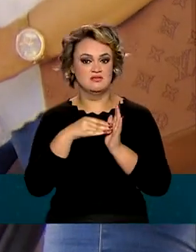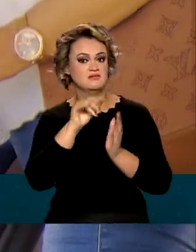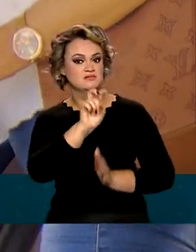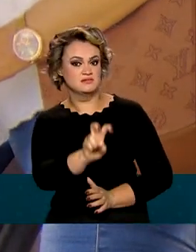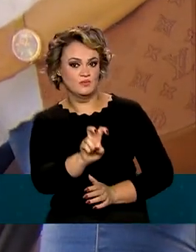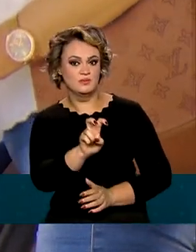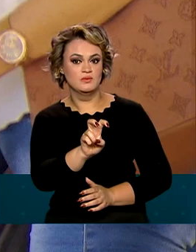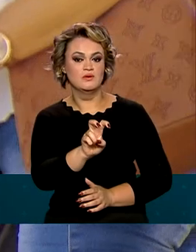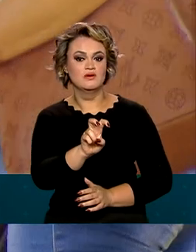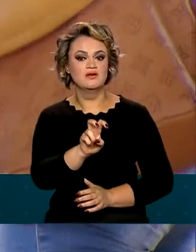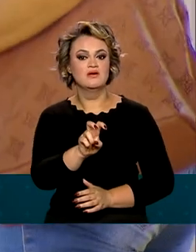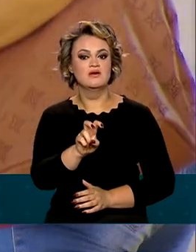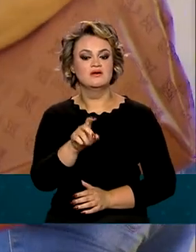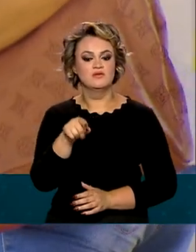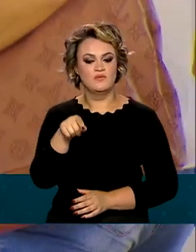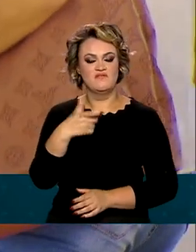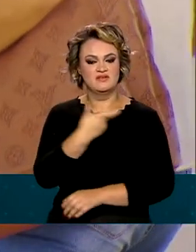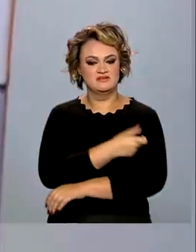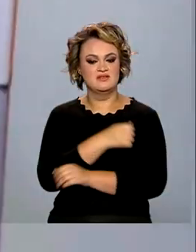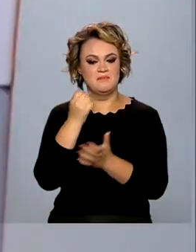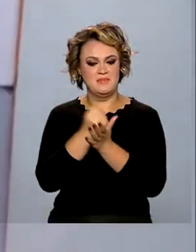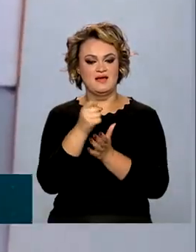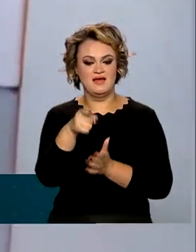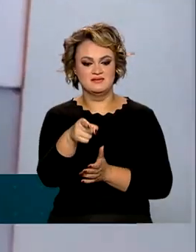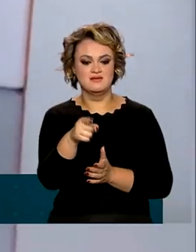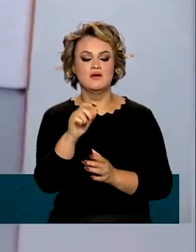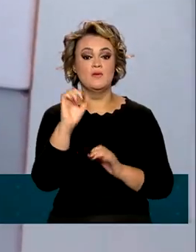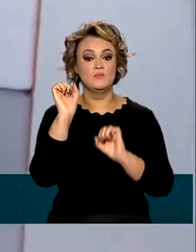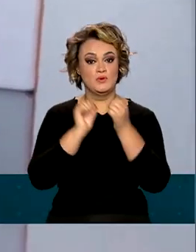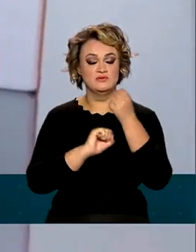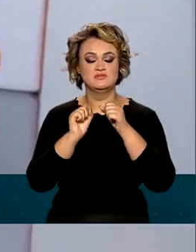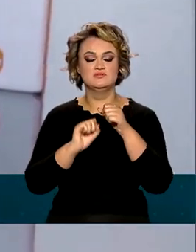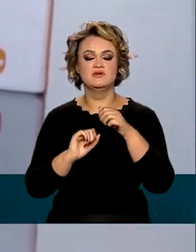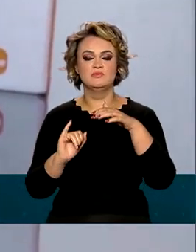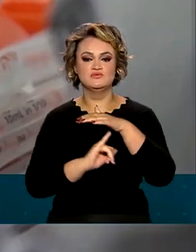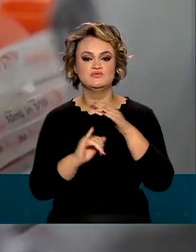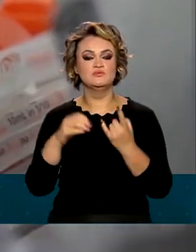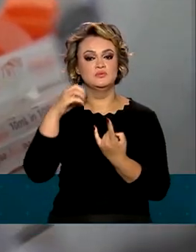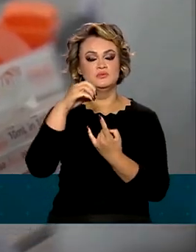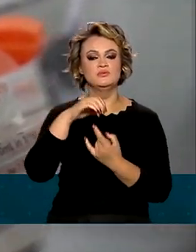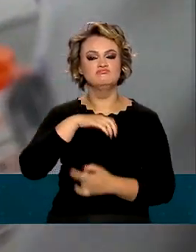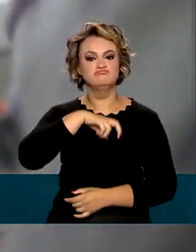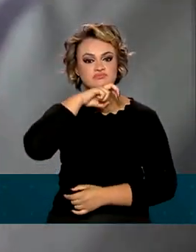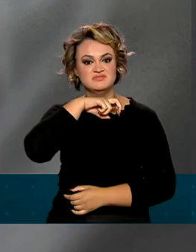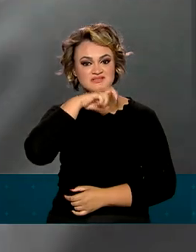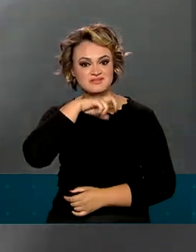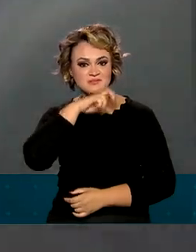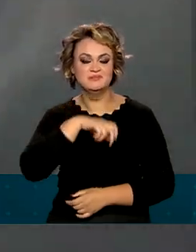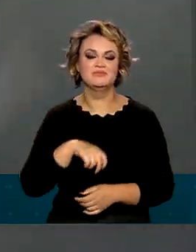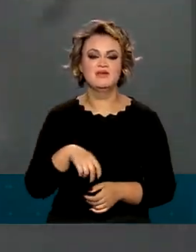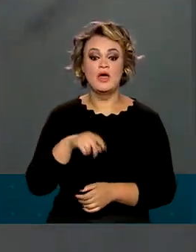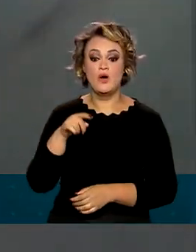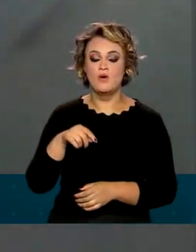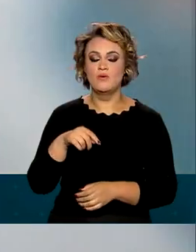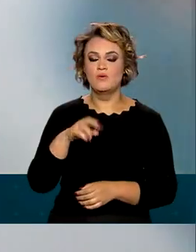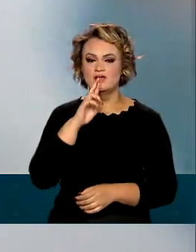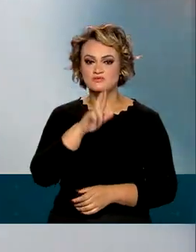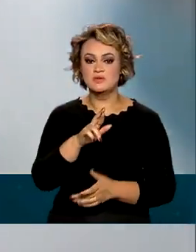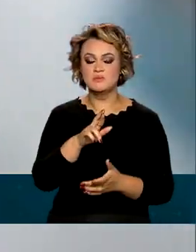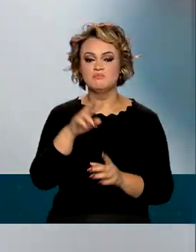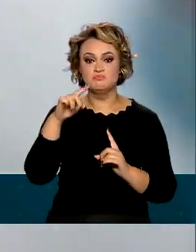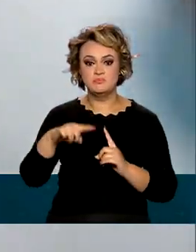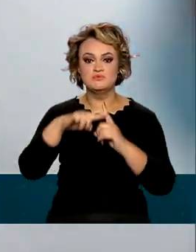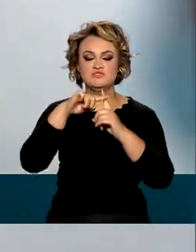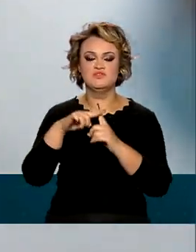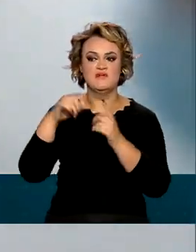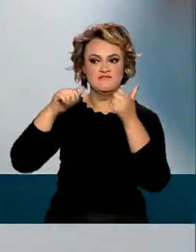5 anos de idade com a Coronavac, produzida pelo Instituto Butantan. Os resultados positivos da imunização realizada